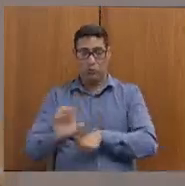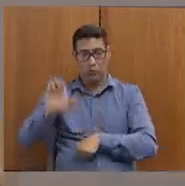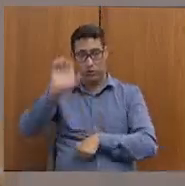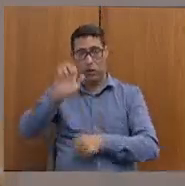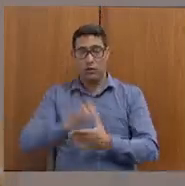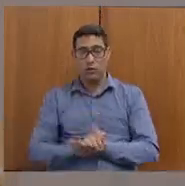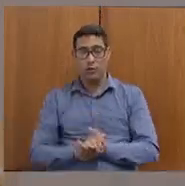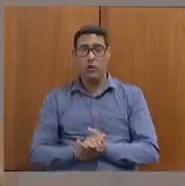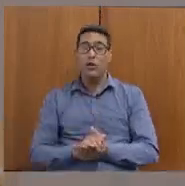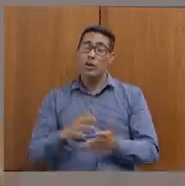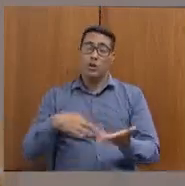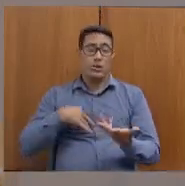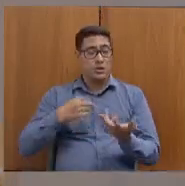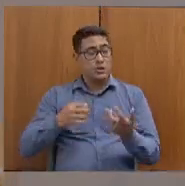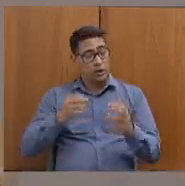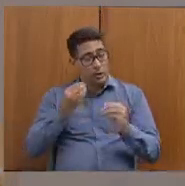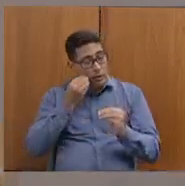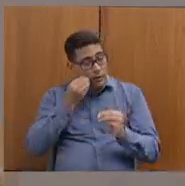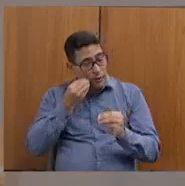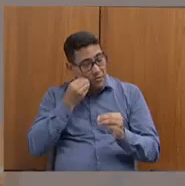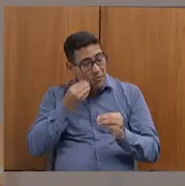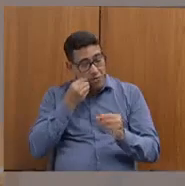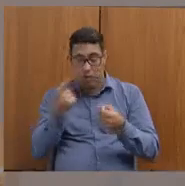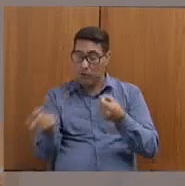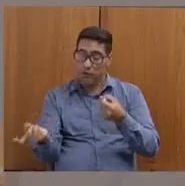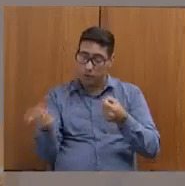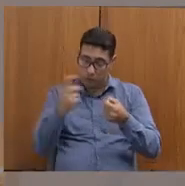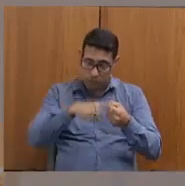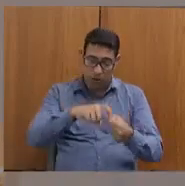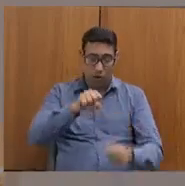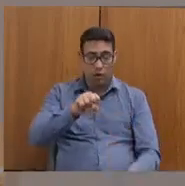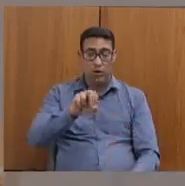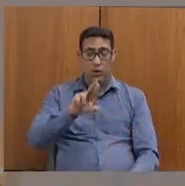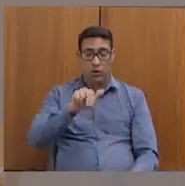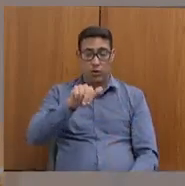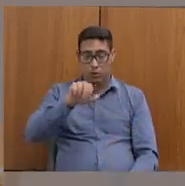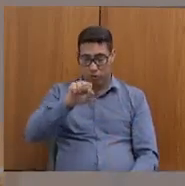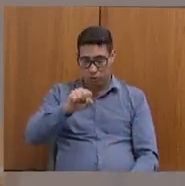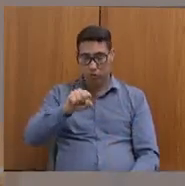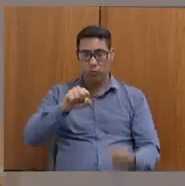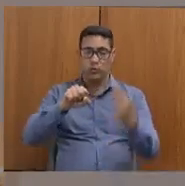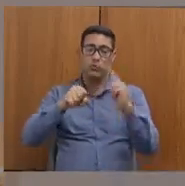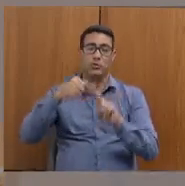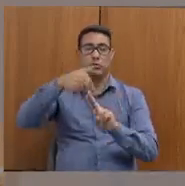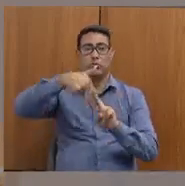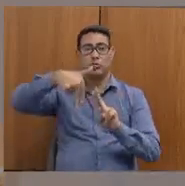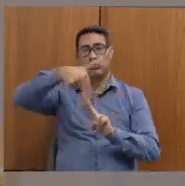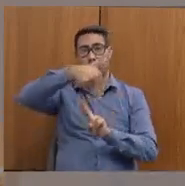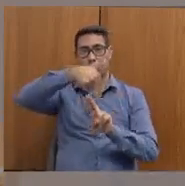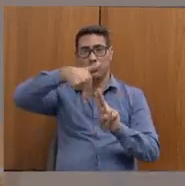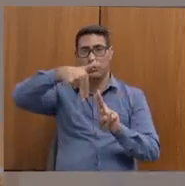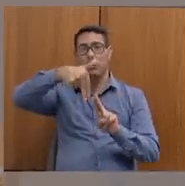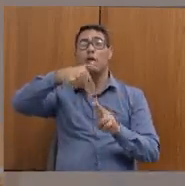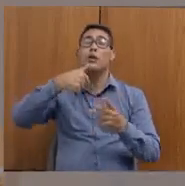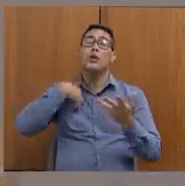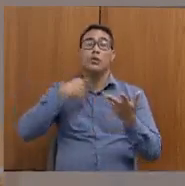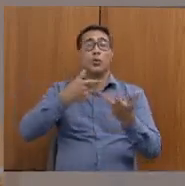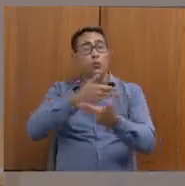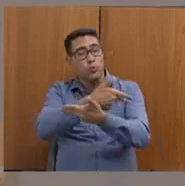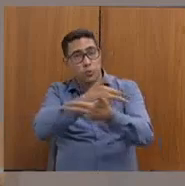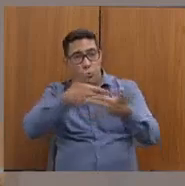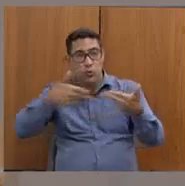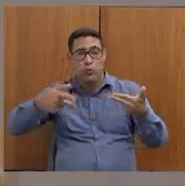processo do SUAS tripartite. Então, eu acho que é um momento ímpar agora. Então, toda essa construção é construída com o Estado,